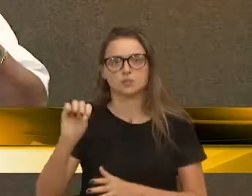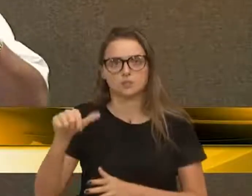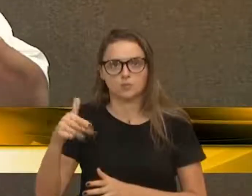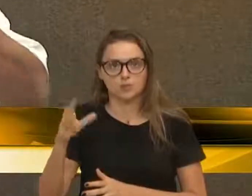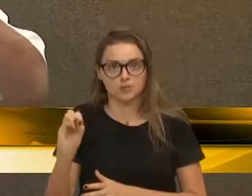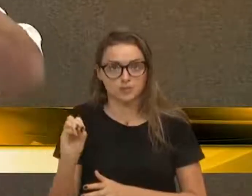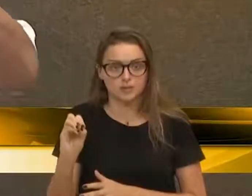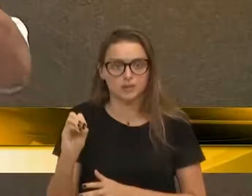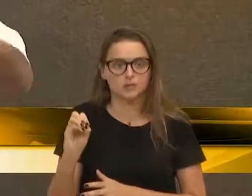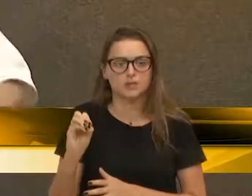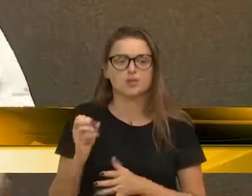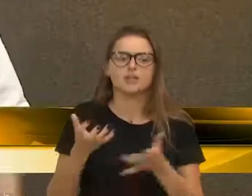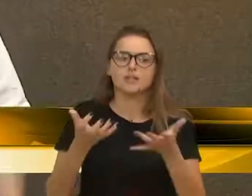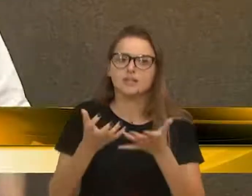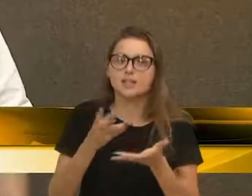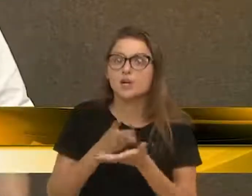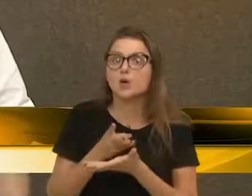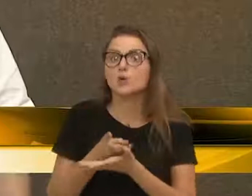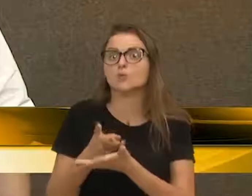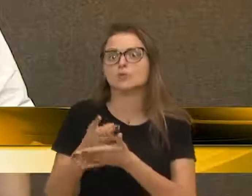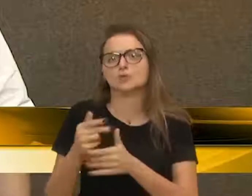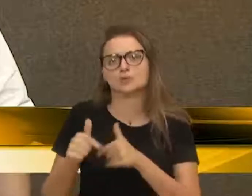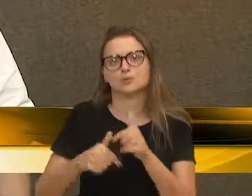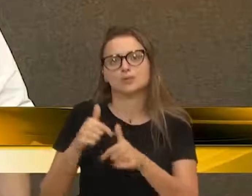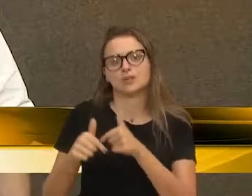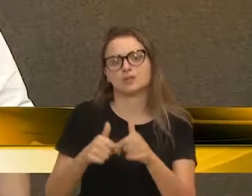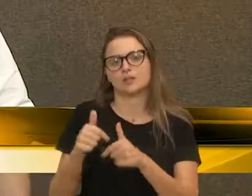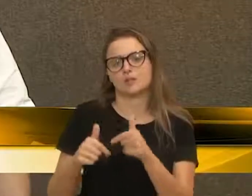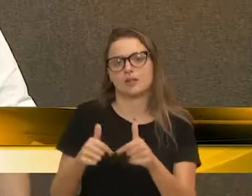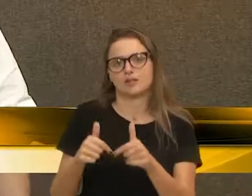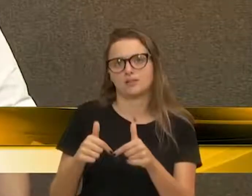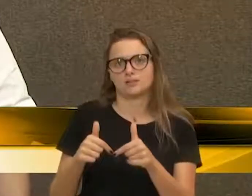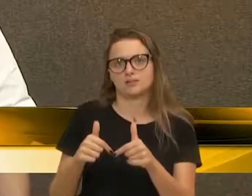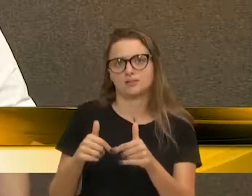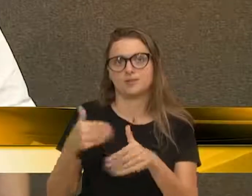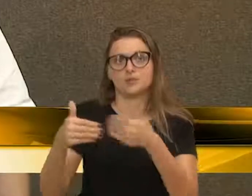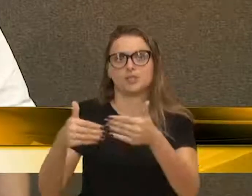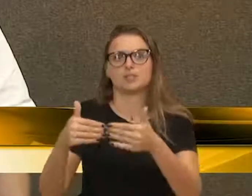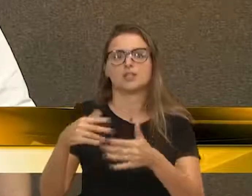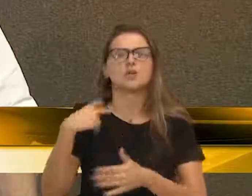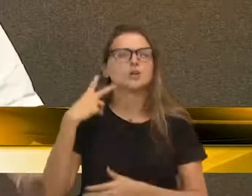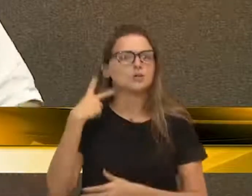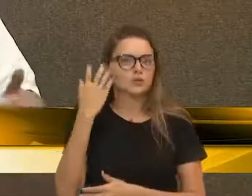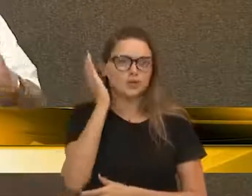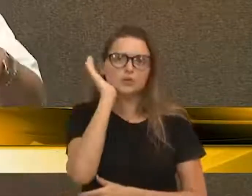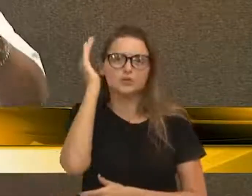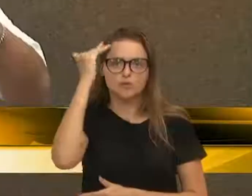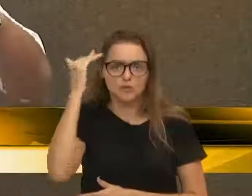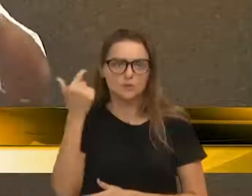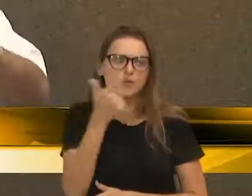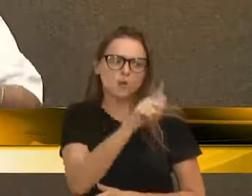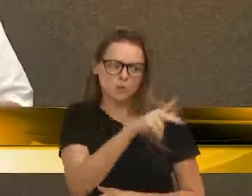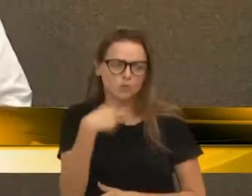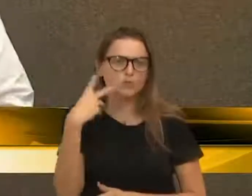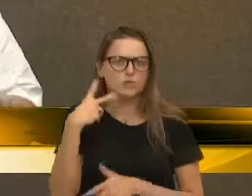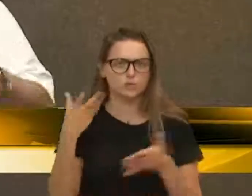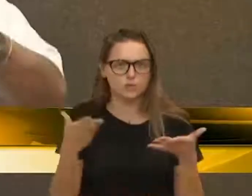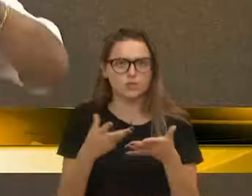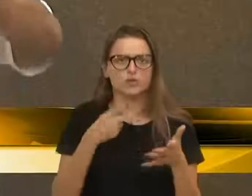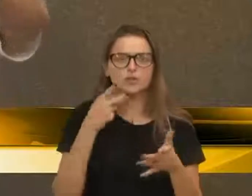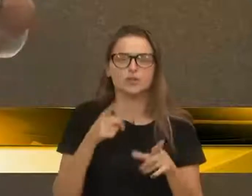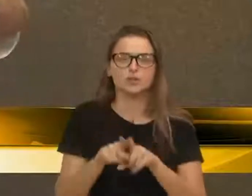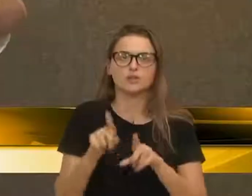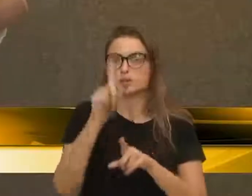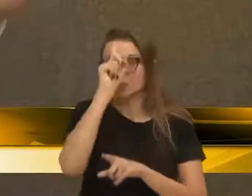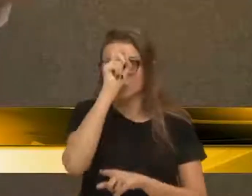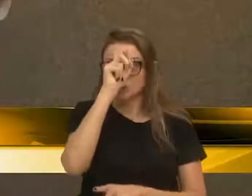a continuidade do trabalho. O vereador Felipe aqui e os outros vereadores relataram muito bem. O